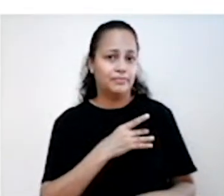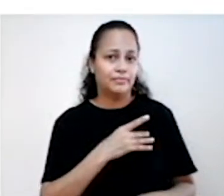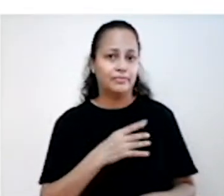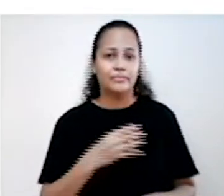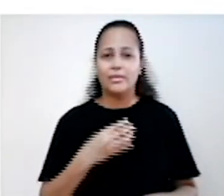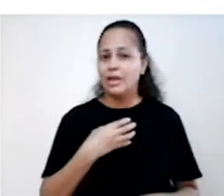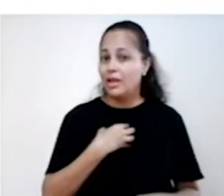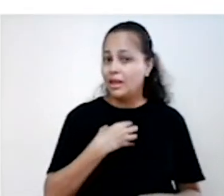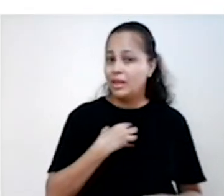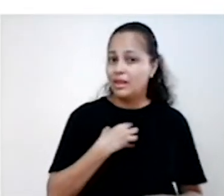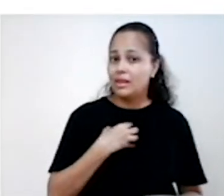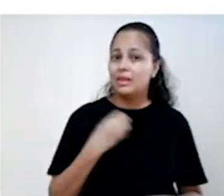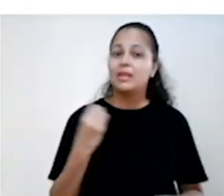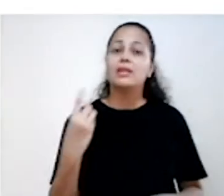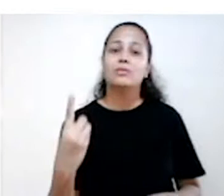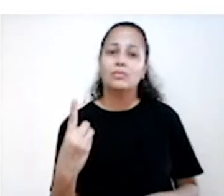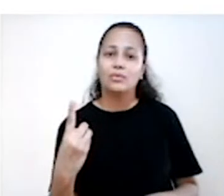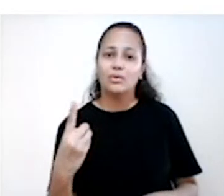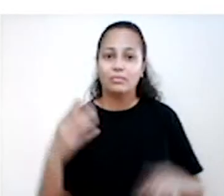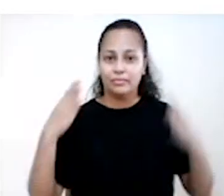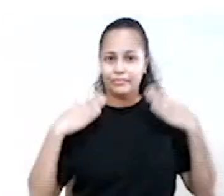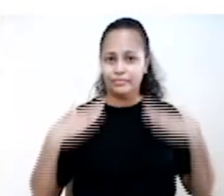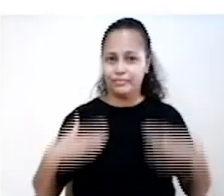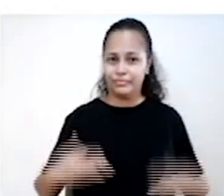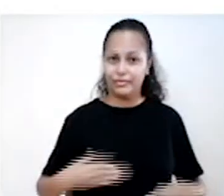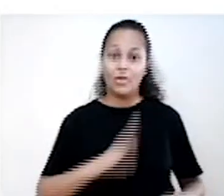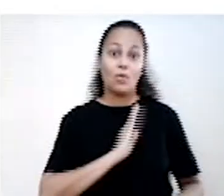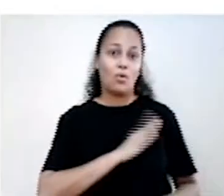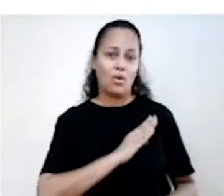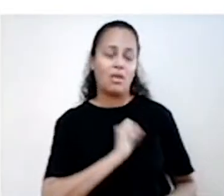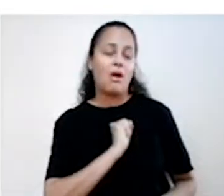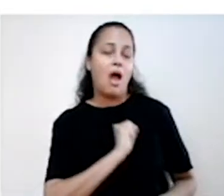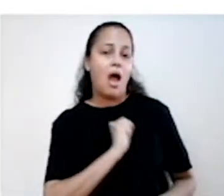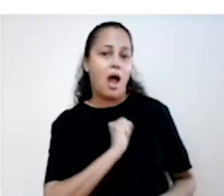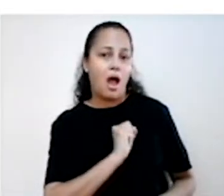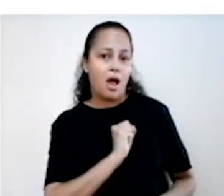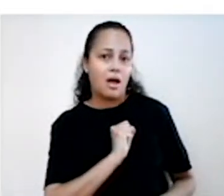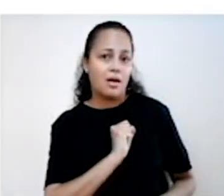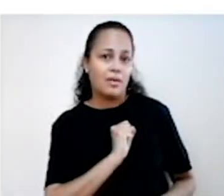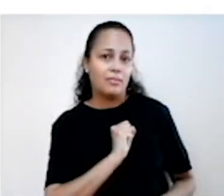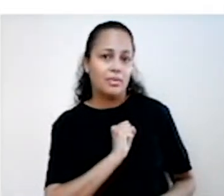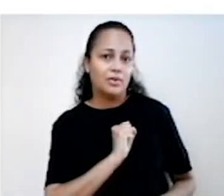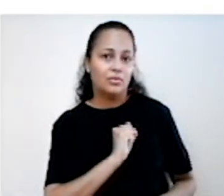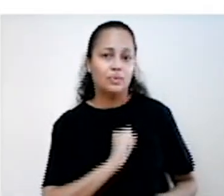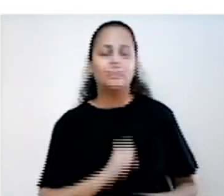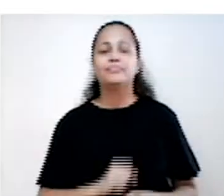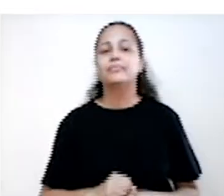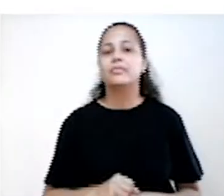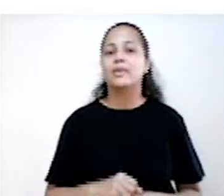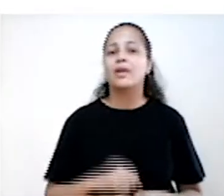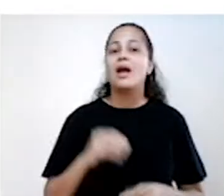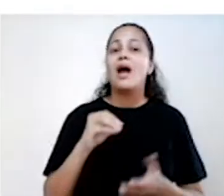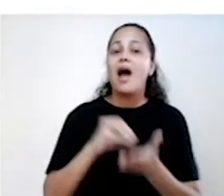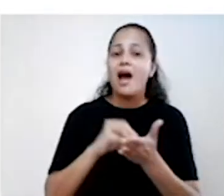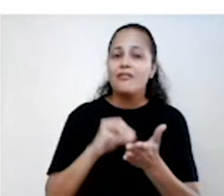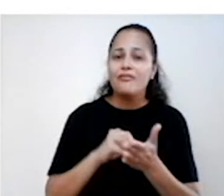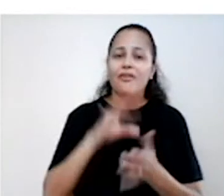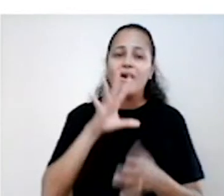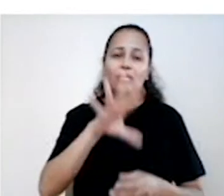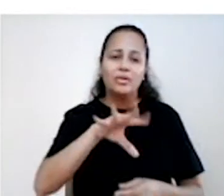Sintomas fisiológicos, bastimento cardíaco acelerado, sensação de formigamento, falta de ar,